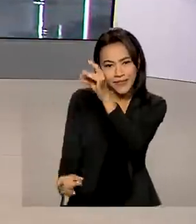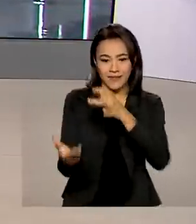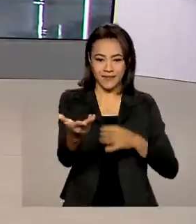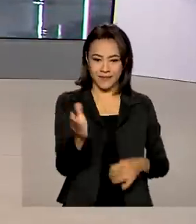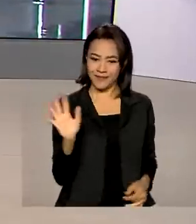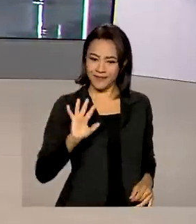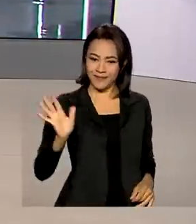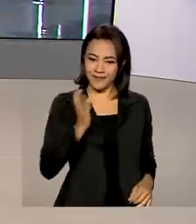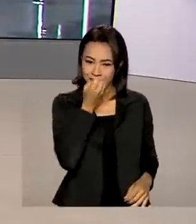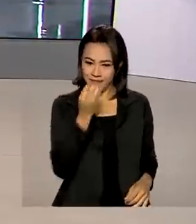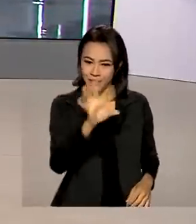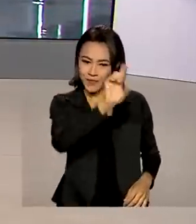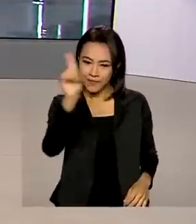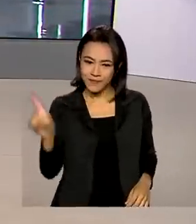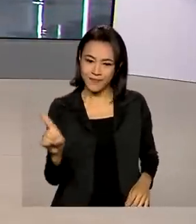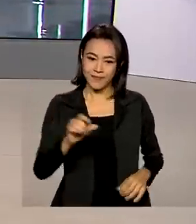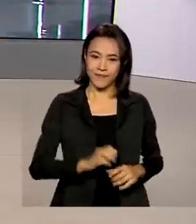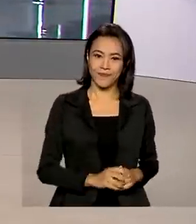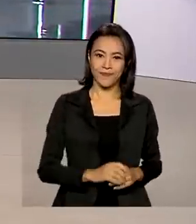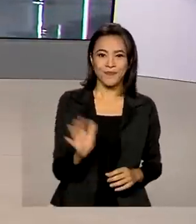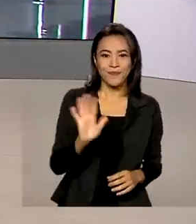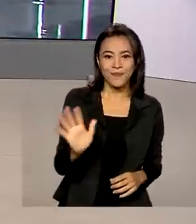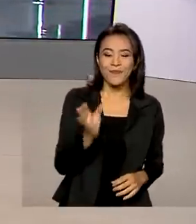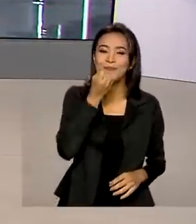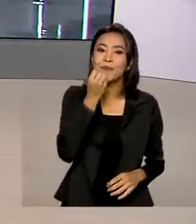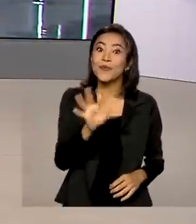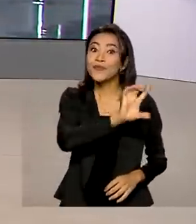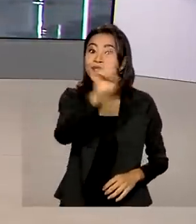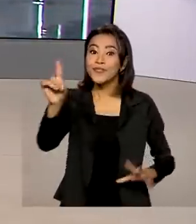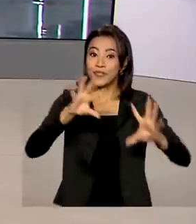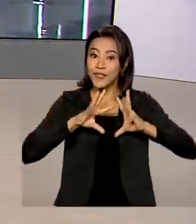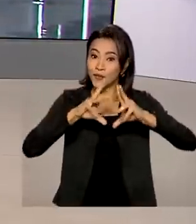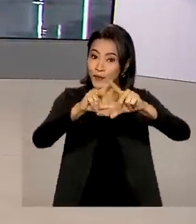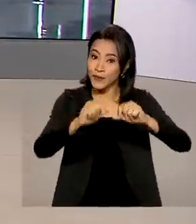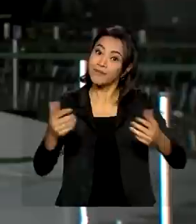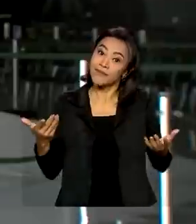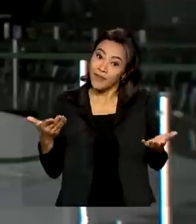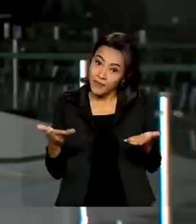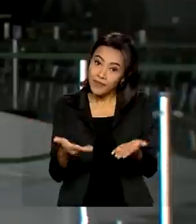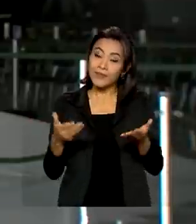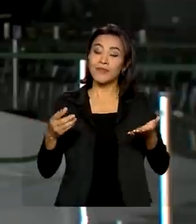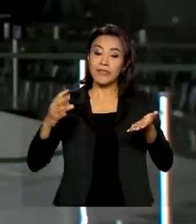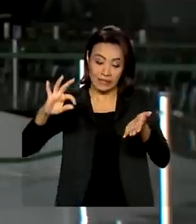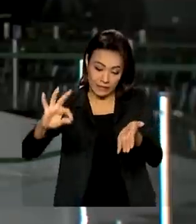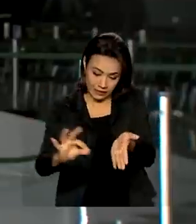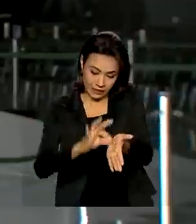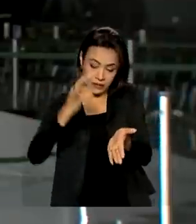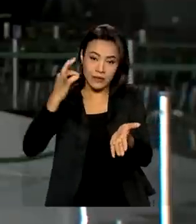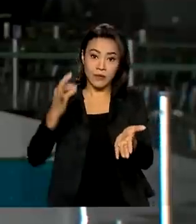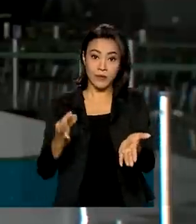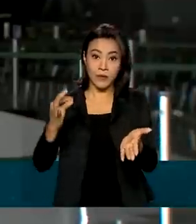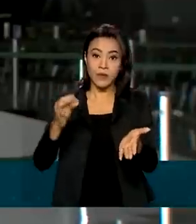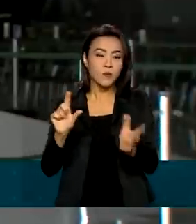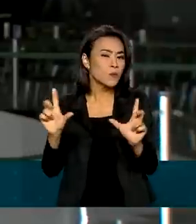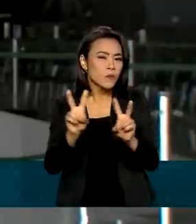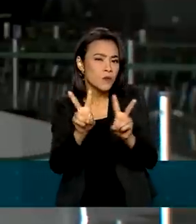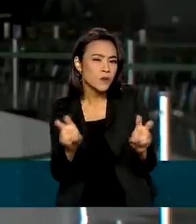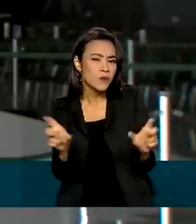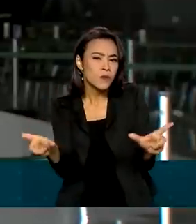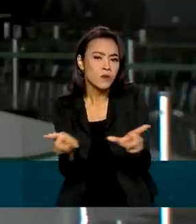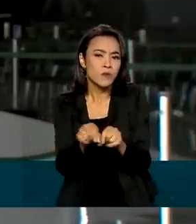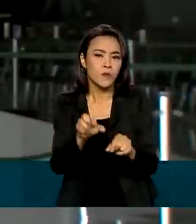Oi, Glauco. Bom dia. Bom dia, Renata. Bom dia a todos. É isso, né? As inscrições para o sistema de seleção